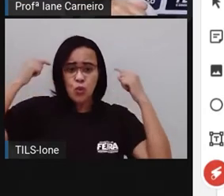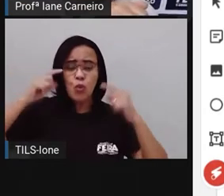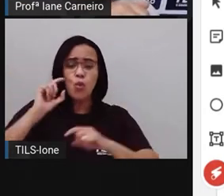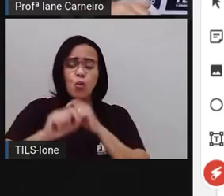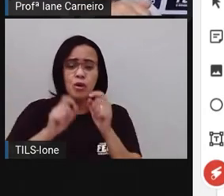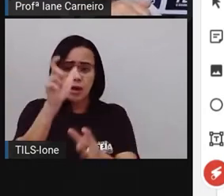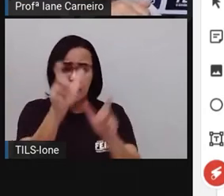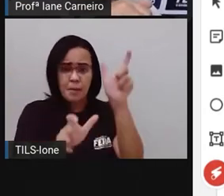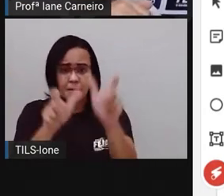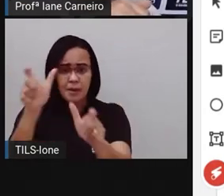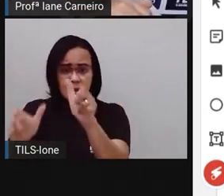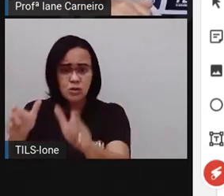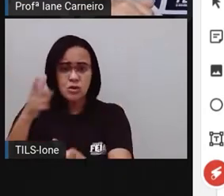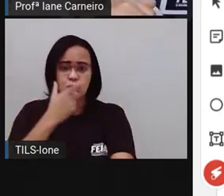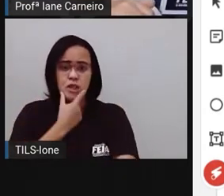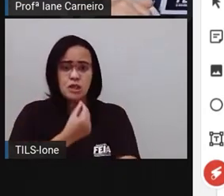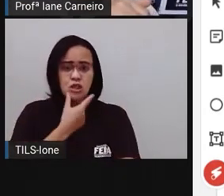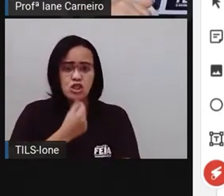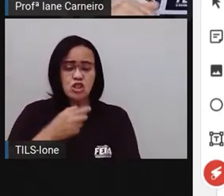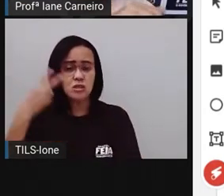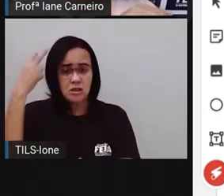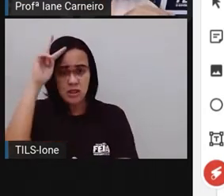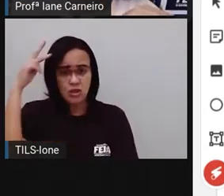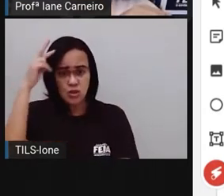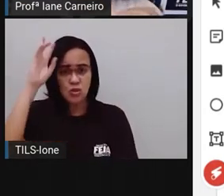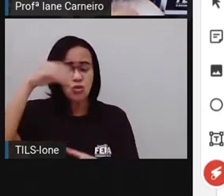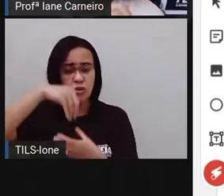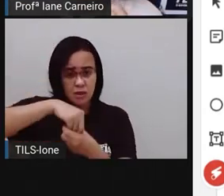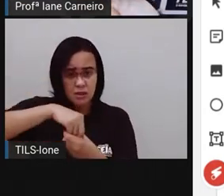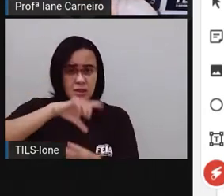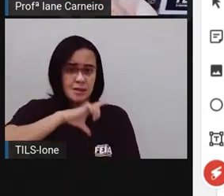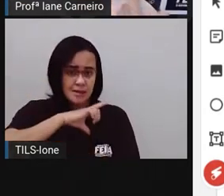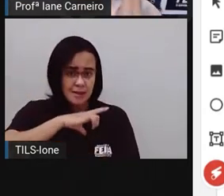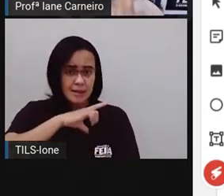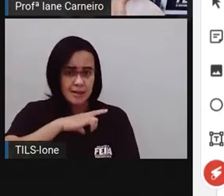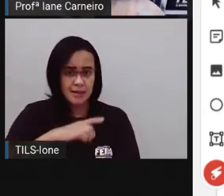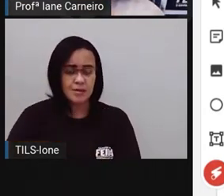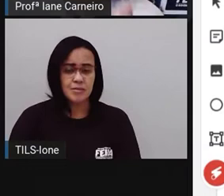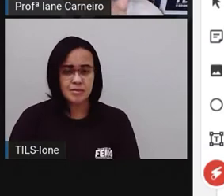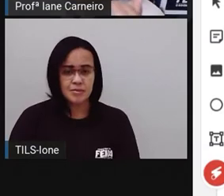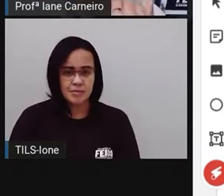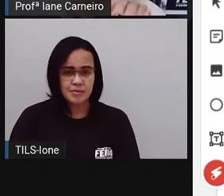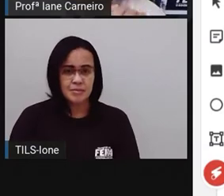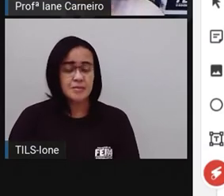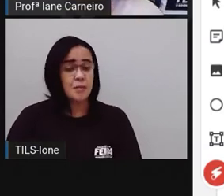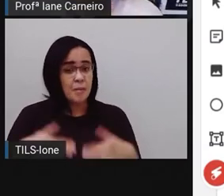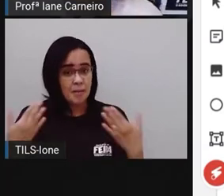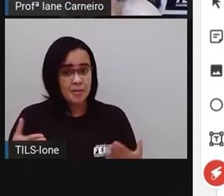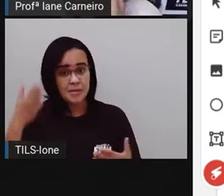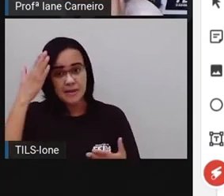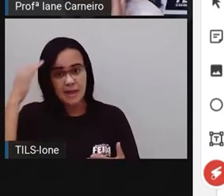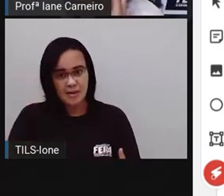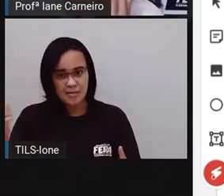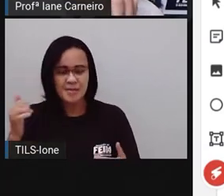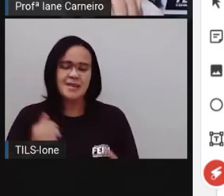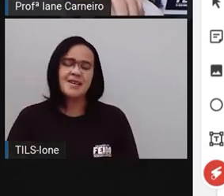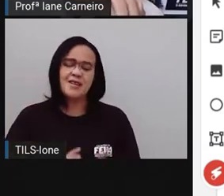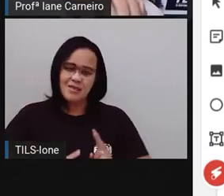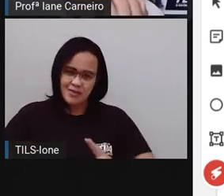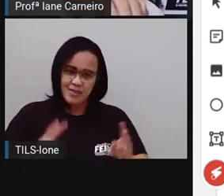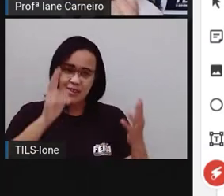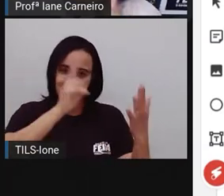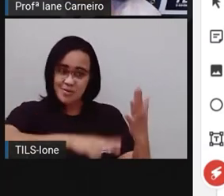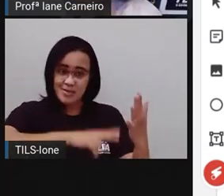na história. Será que é... Qual será que é eles? Pra gente saber, a gente vai continuar lendo pra gente conseguir